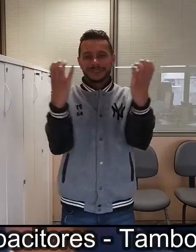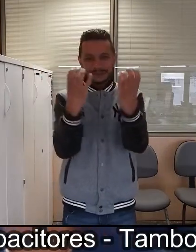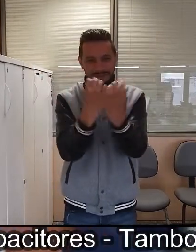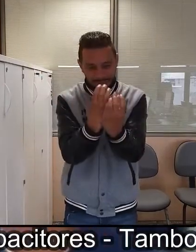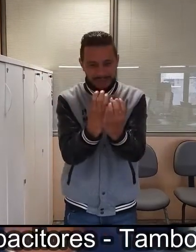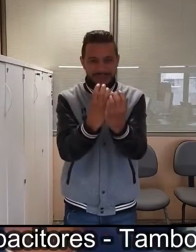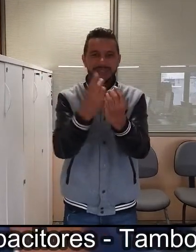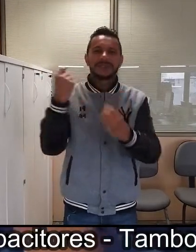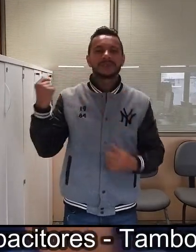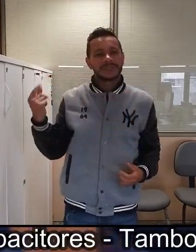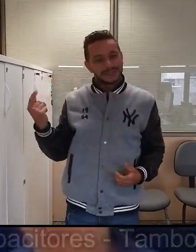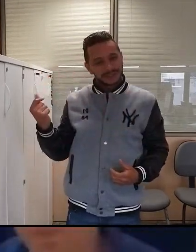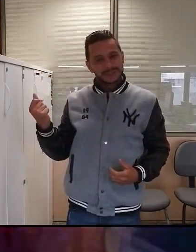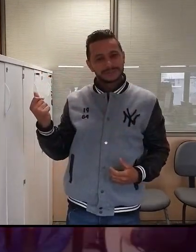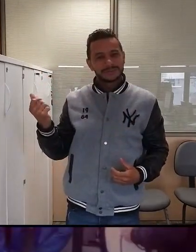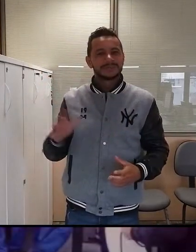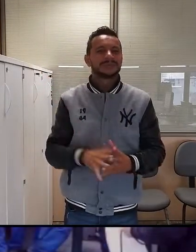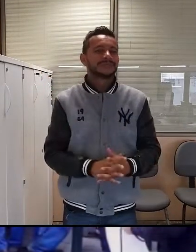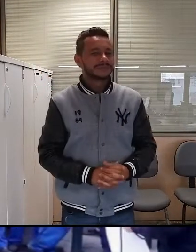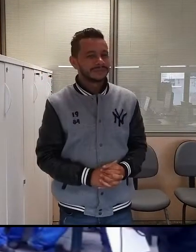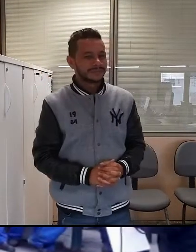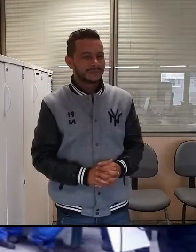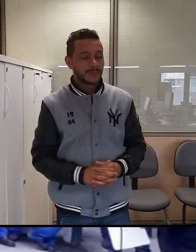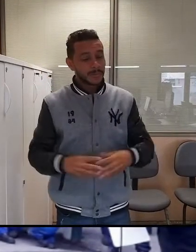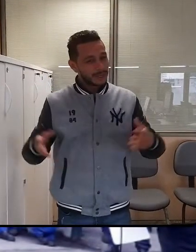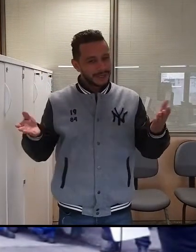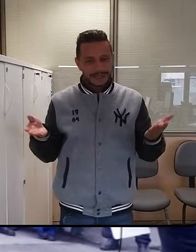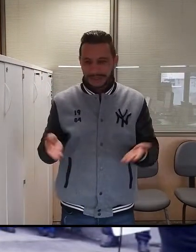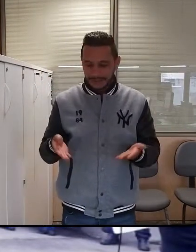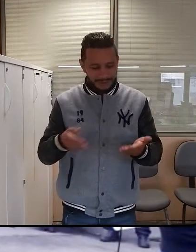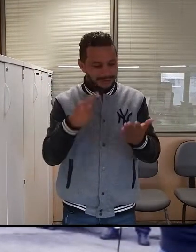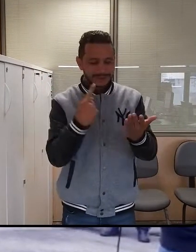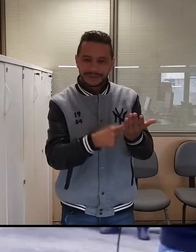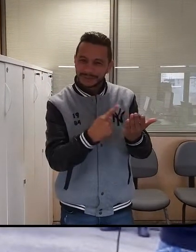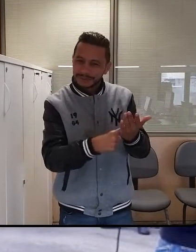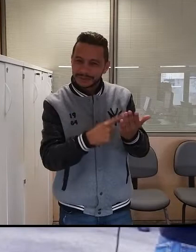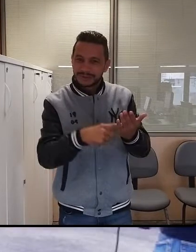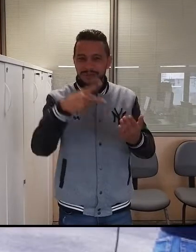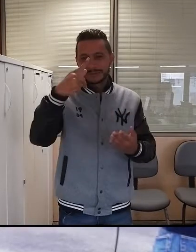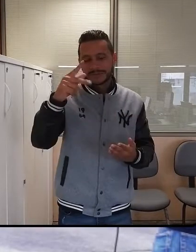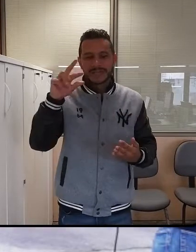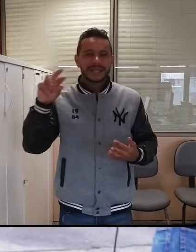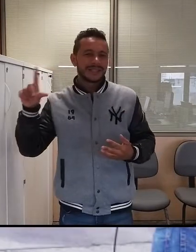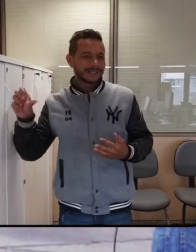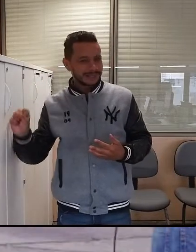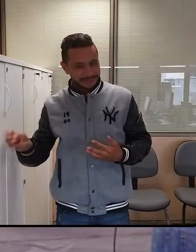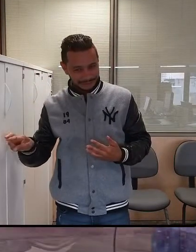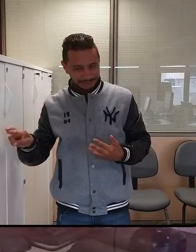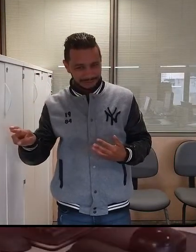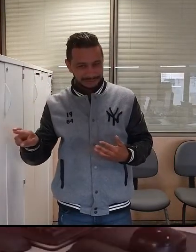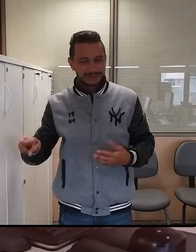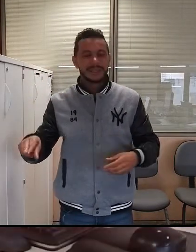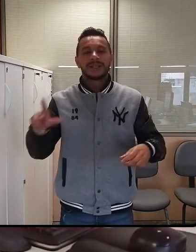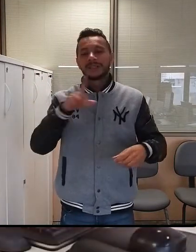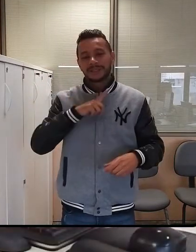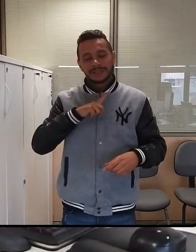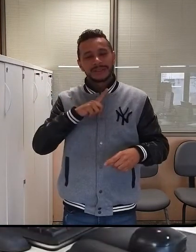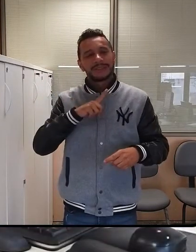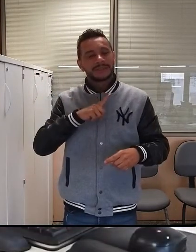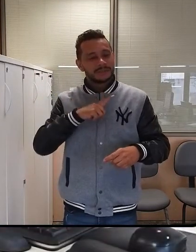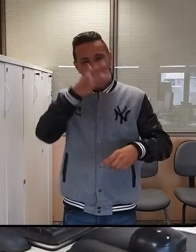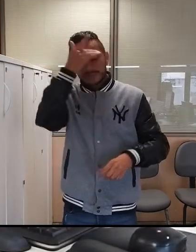salarial E o acordo de FLR chegou também para os companheiros da Dina Técnica A